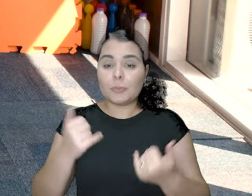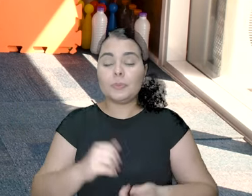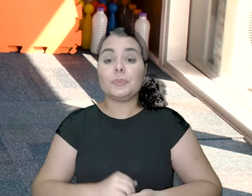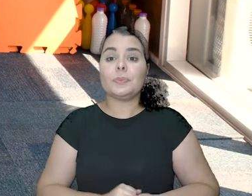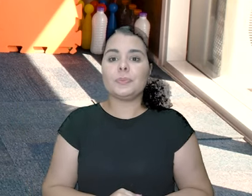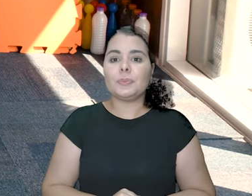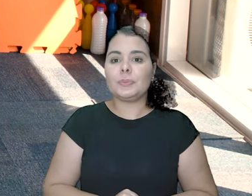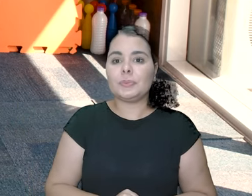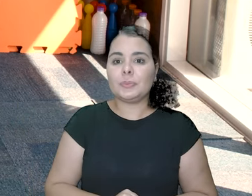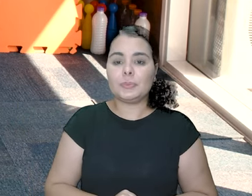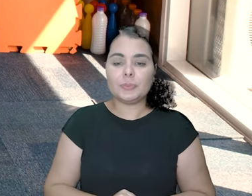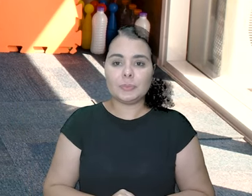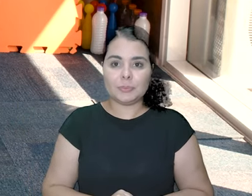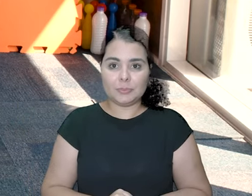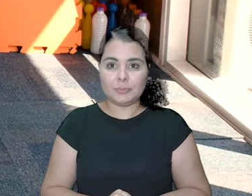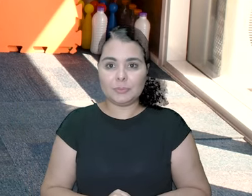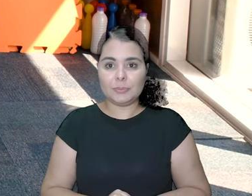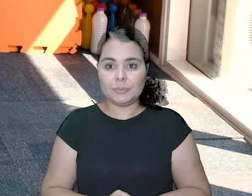E foi!